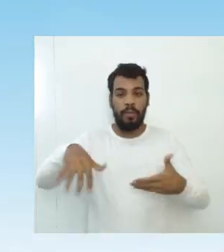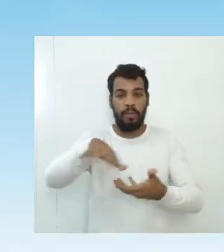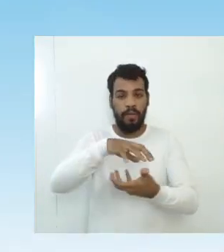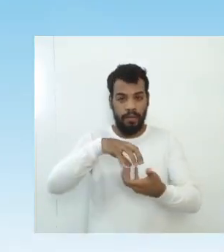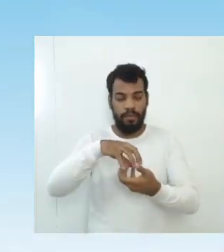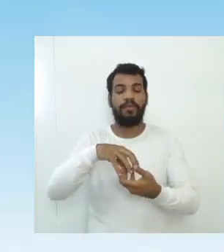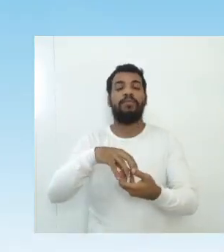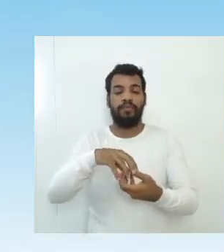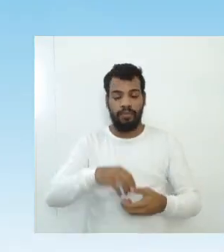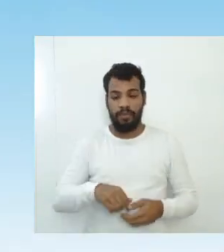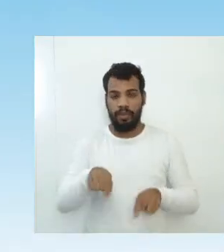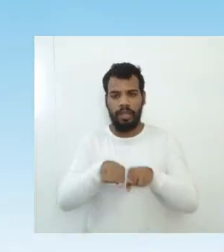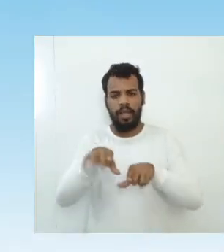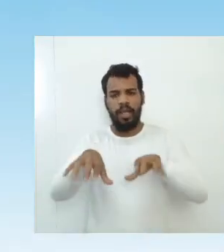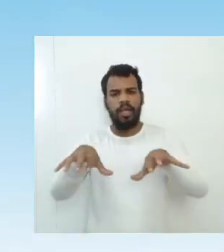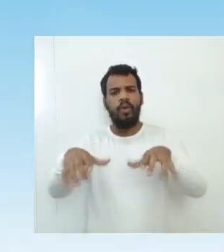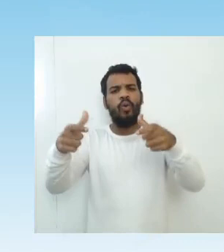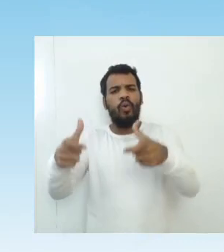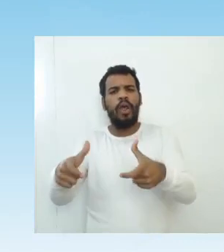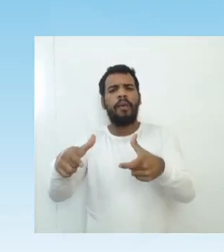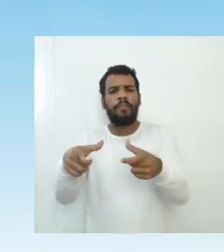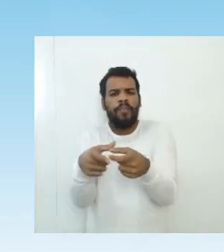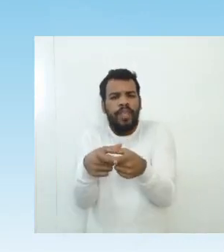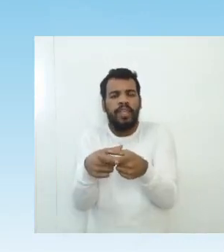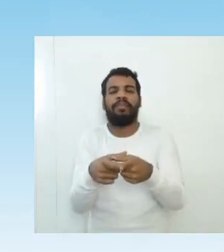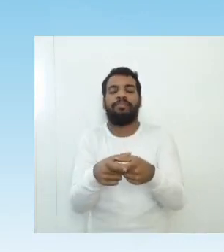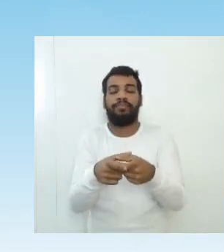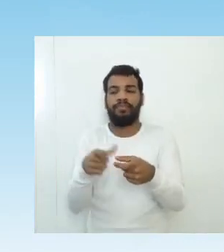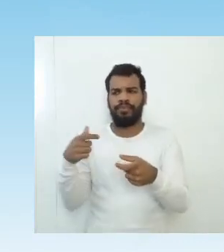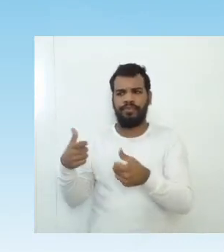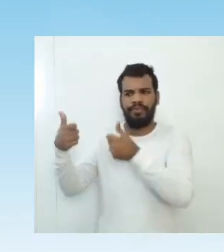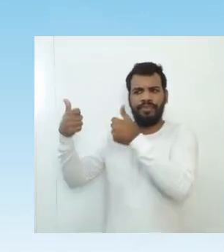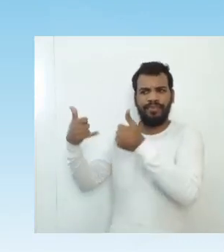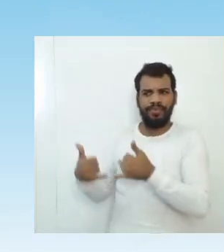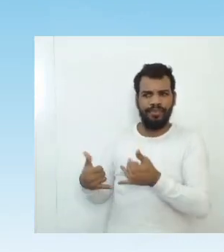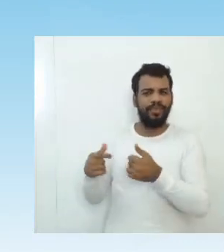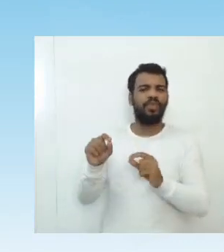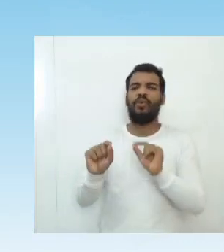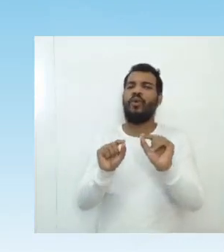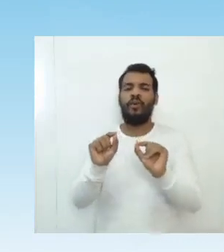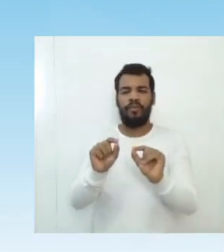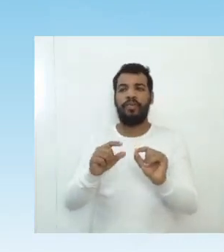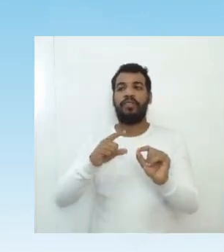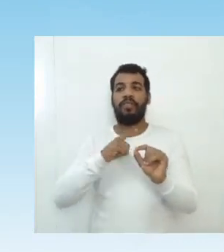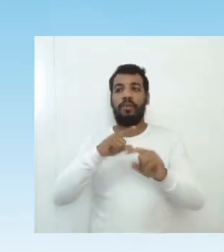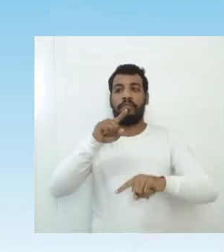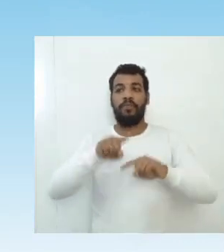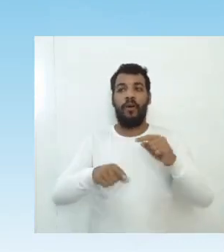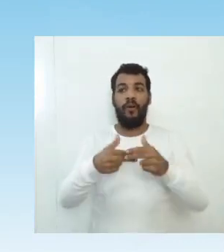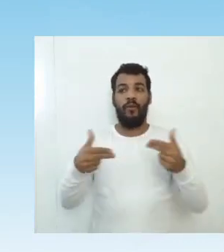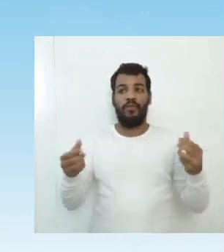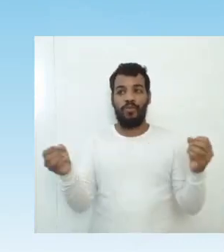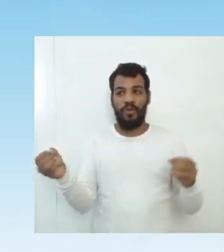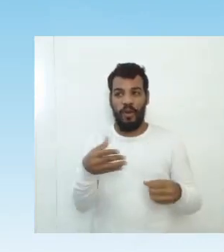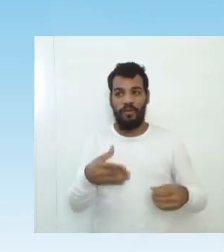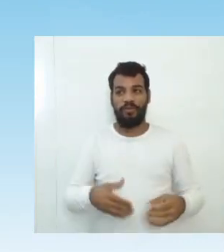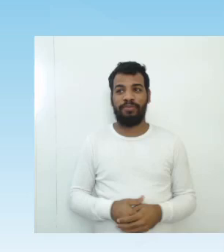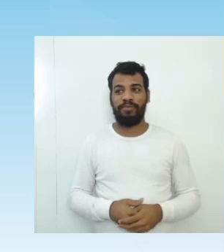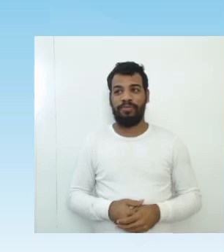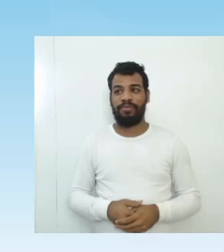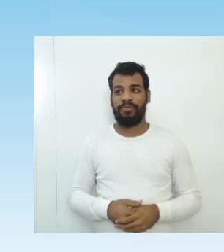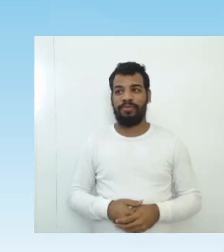-regiões. Quando eu falo desse conteúdo, eu tenho que falar dos novos materiais e dos antigos também. Há